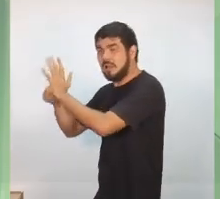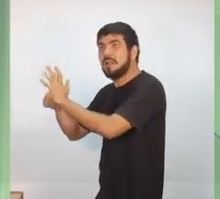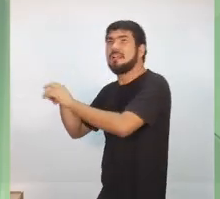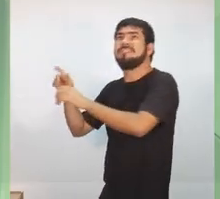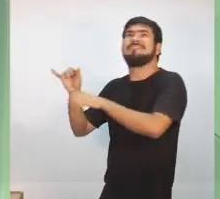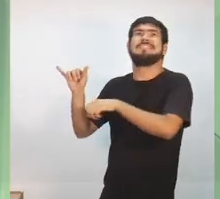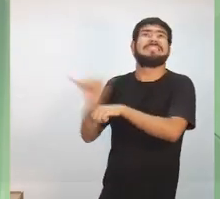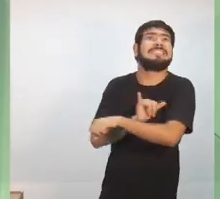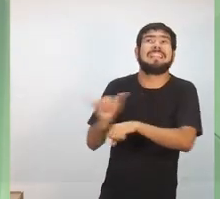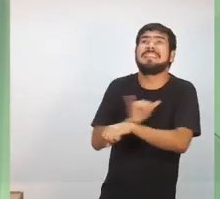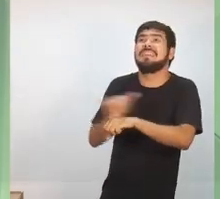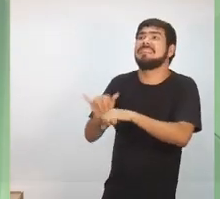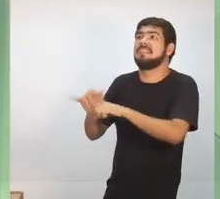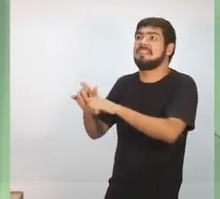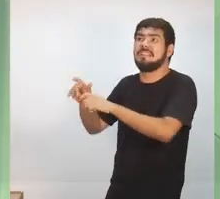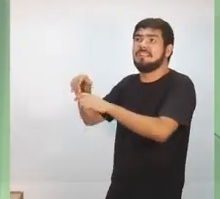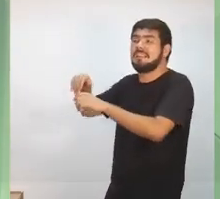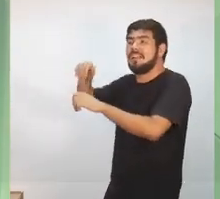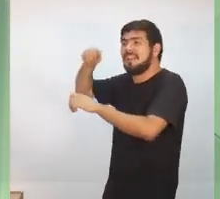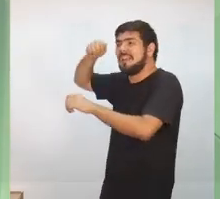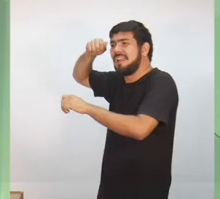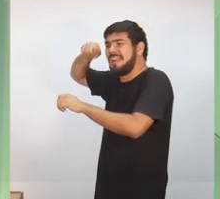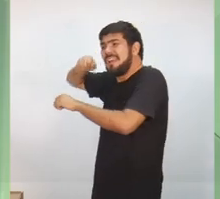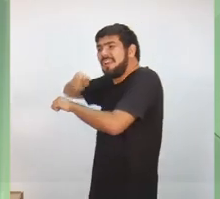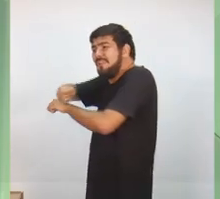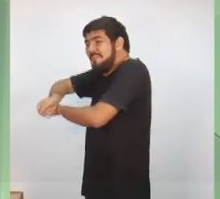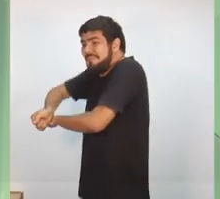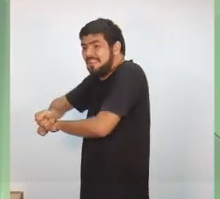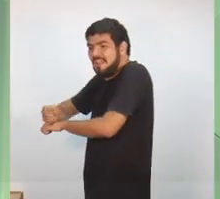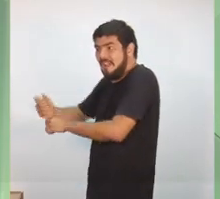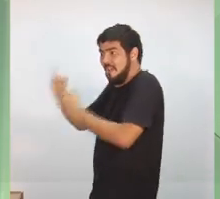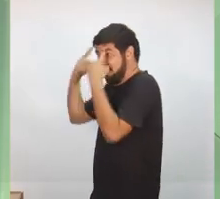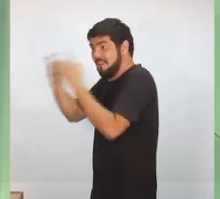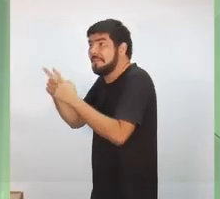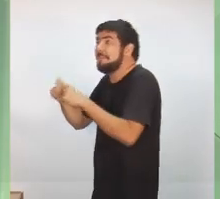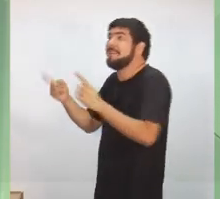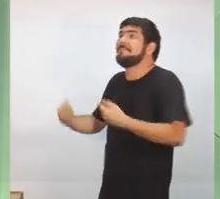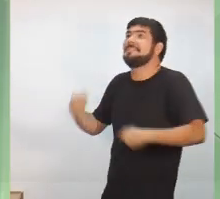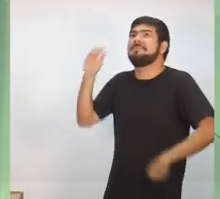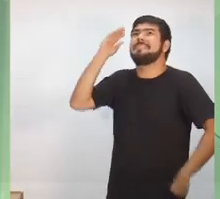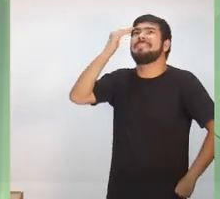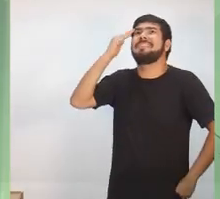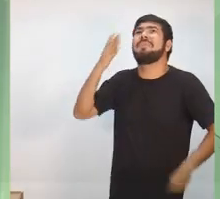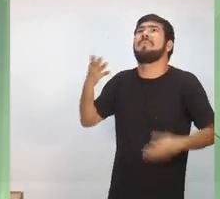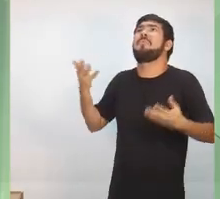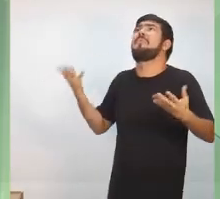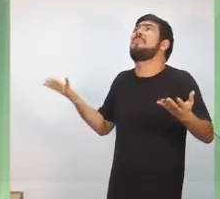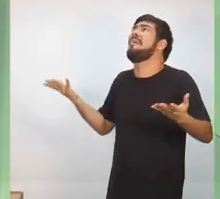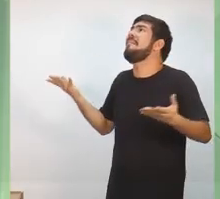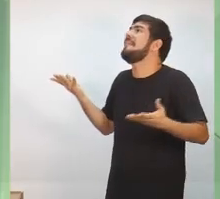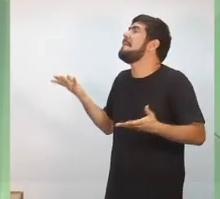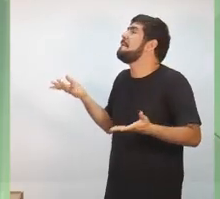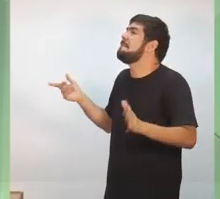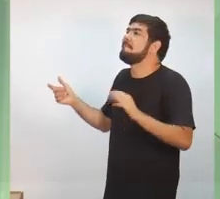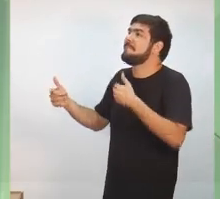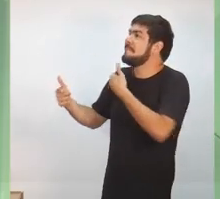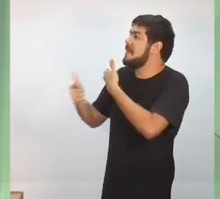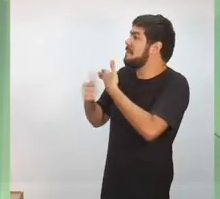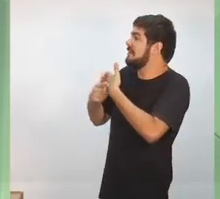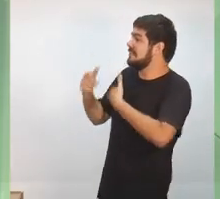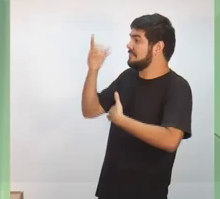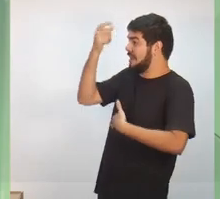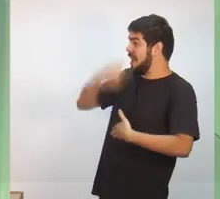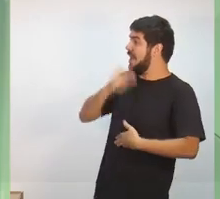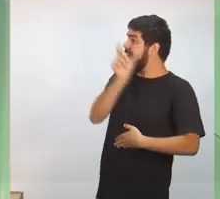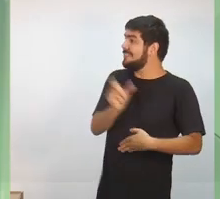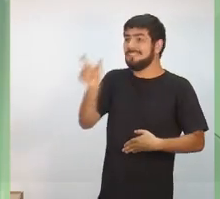mecanismos que possam coibir a violência. Agora, nós precisamos entender qual é o papel de cada um. Nós não podemos usar os